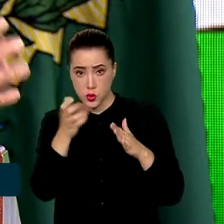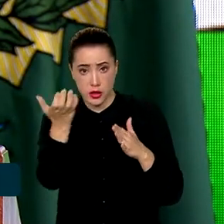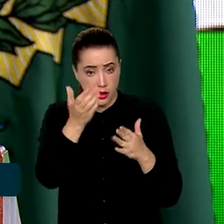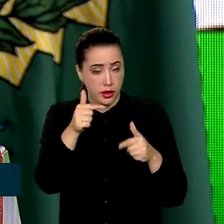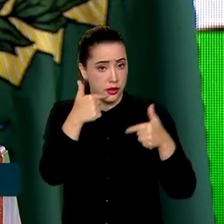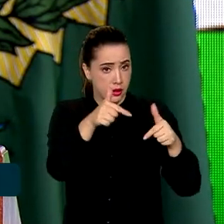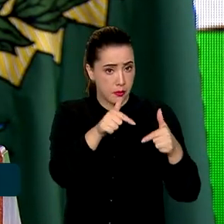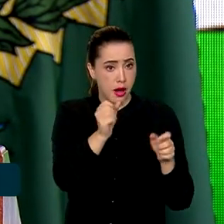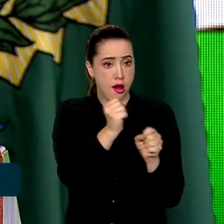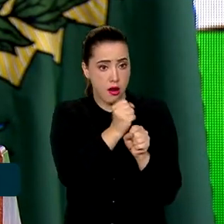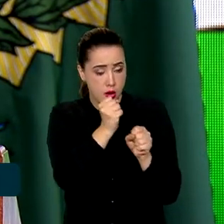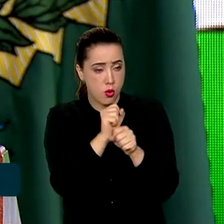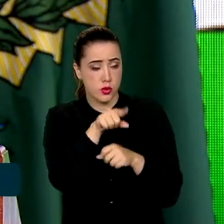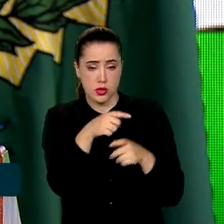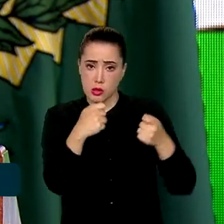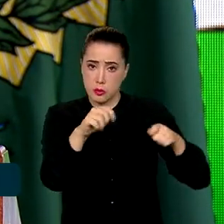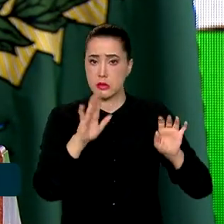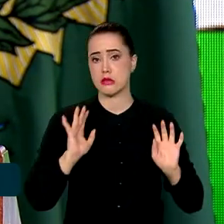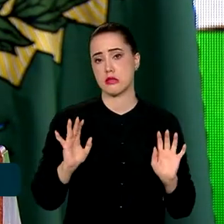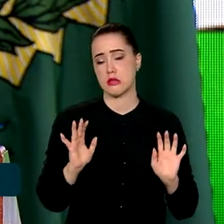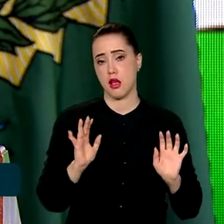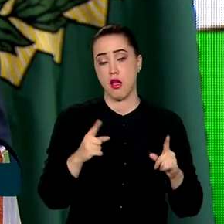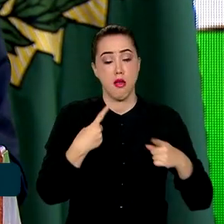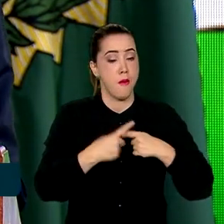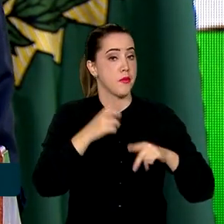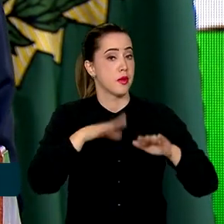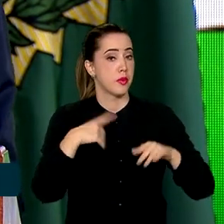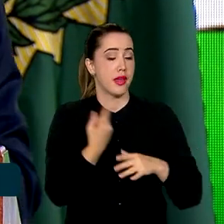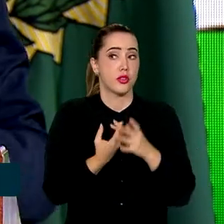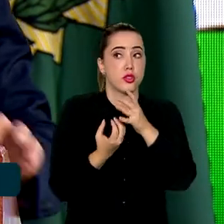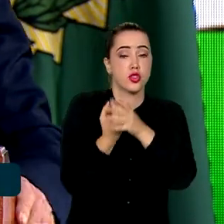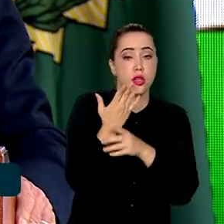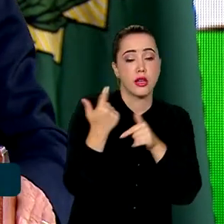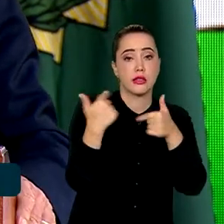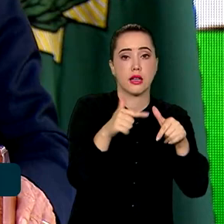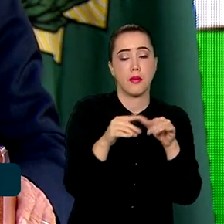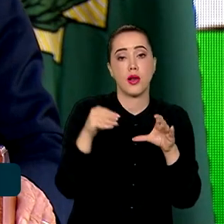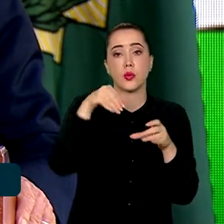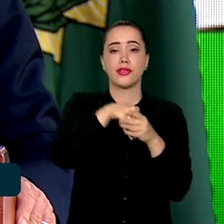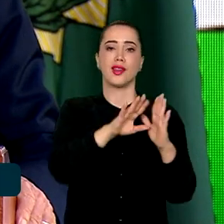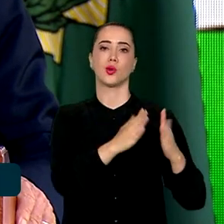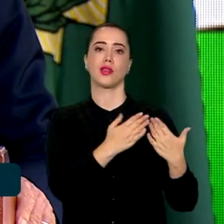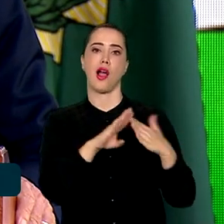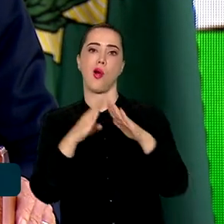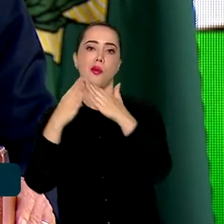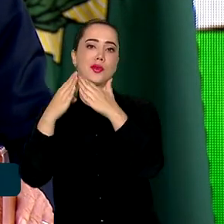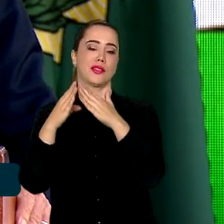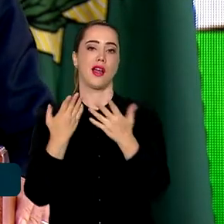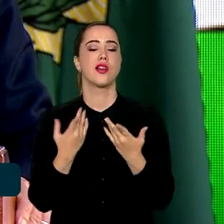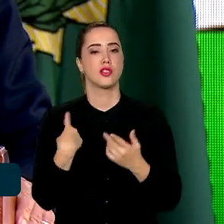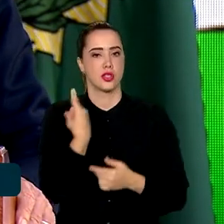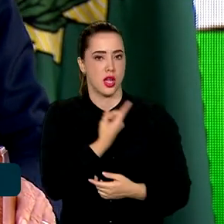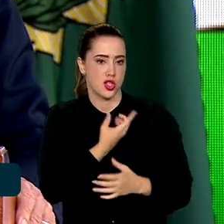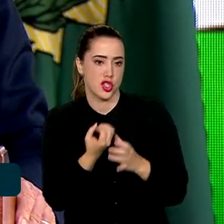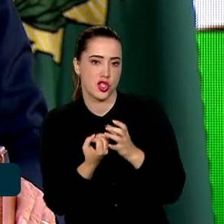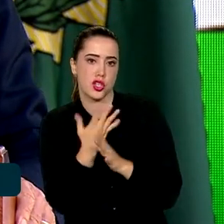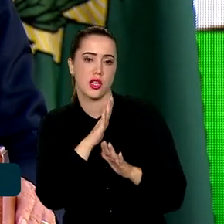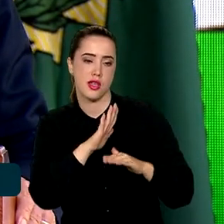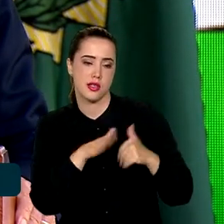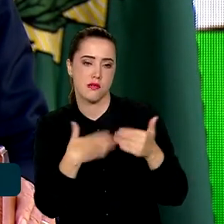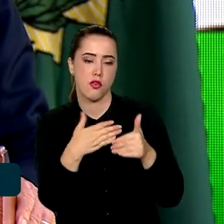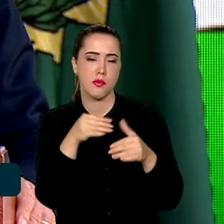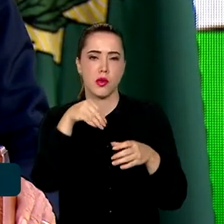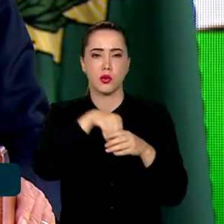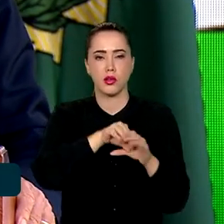a obra que vocês precisam. Porque a gente gera emprego na comunidade, a gente gera desenvolvimento na